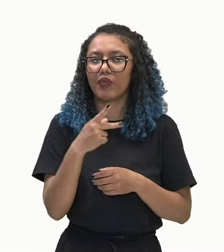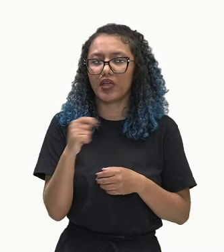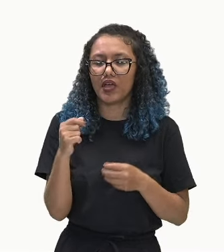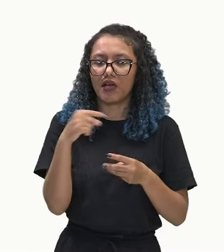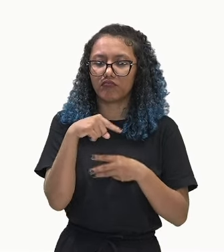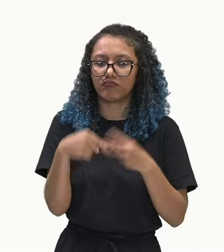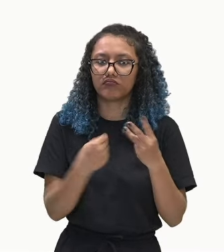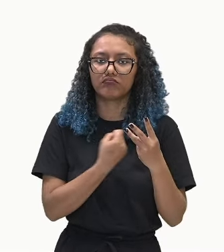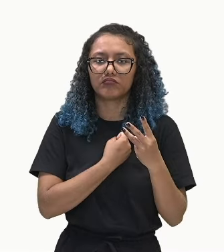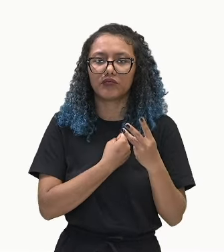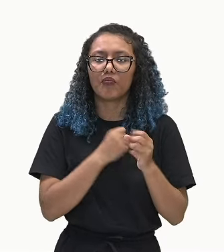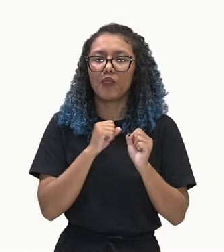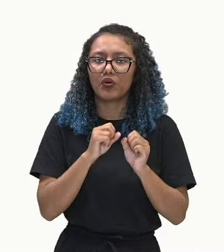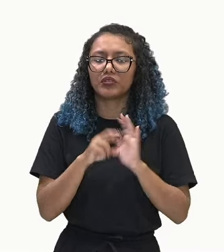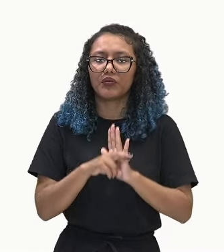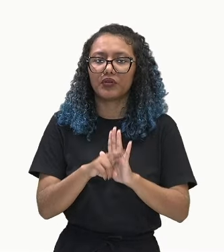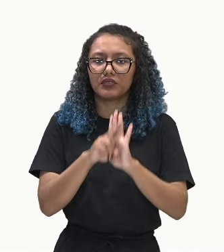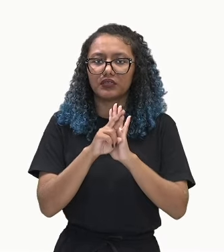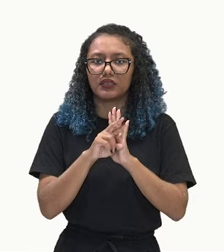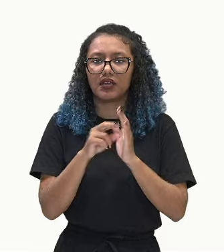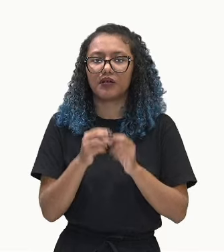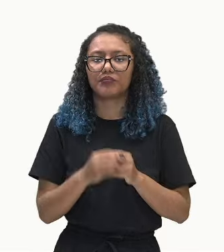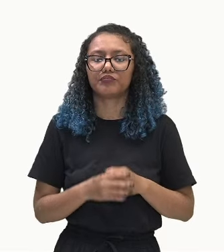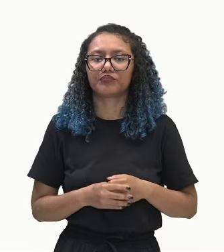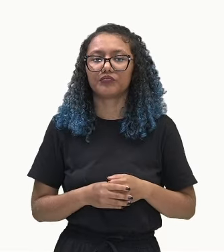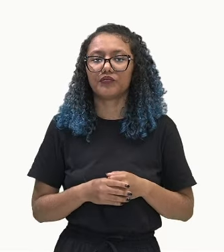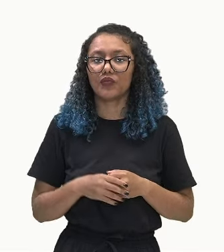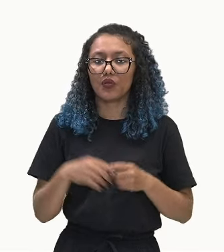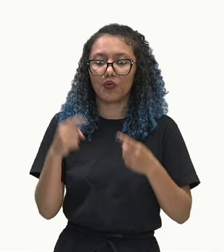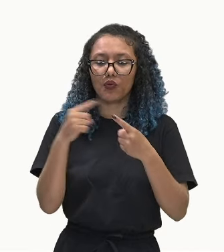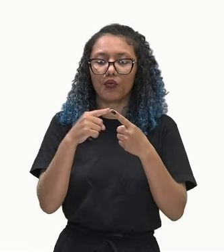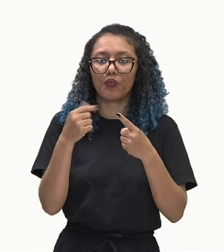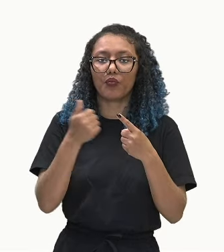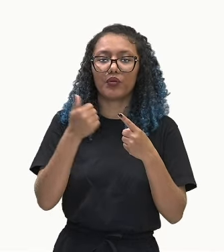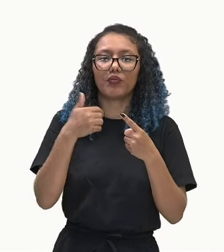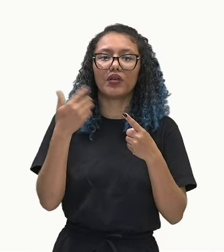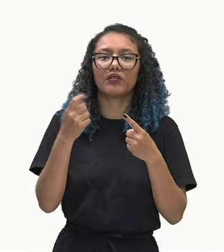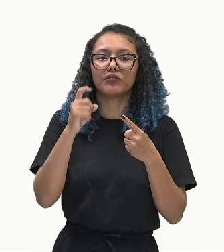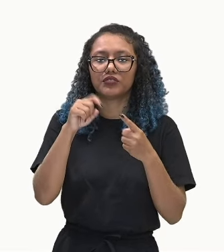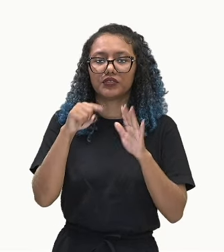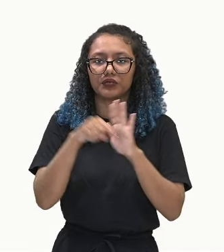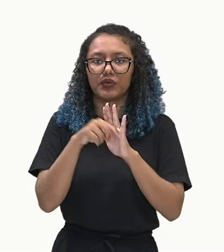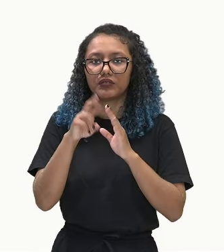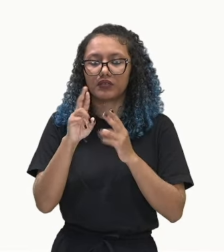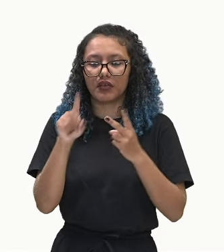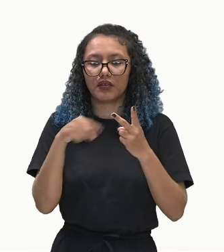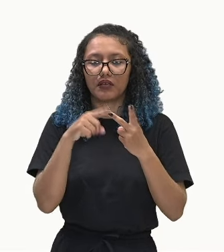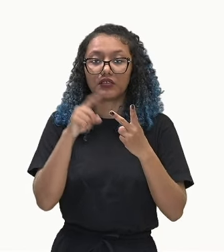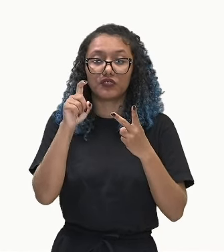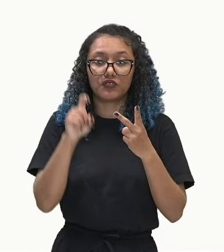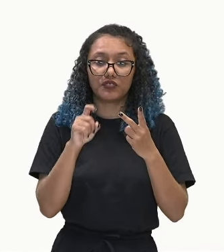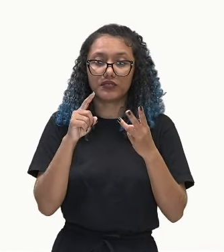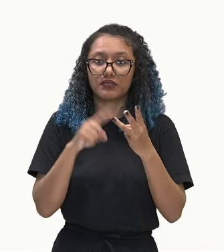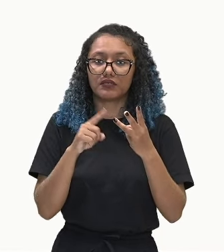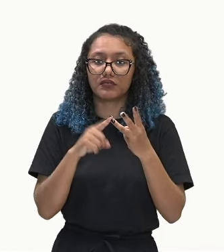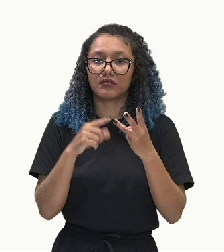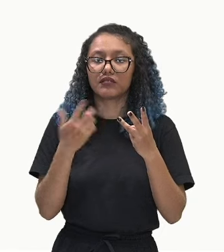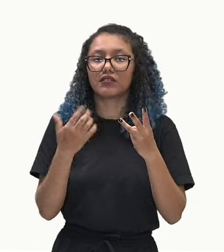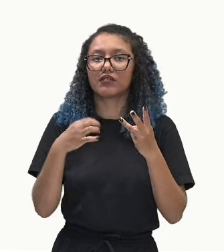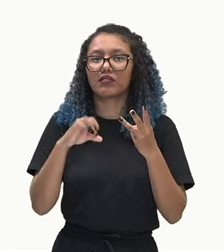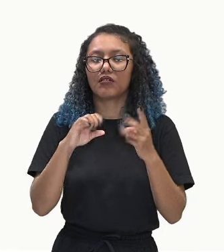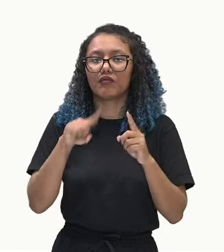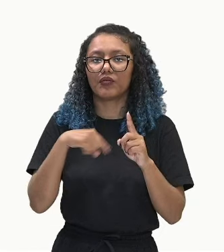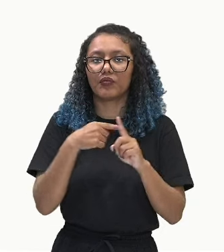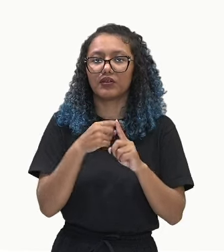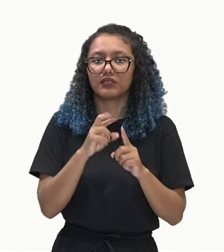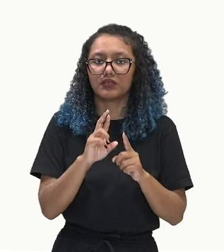representar o primeiro termo como x menos r, o segundo termo como x, e o terceiro termo